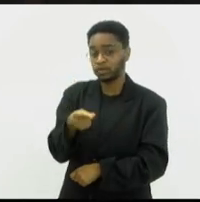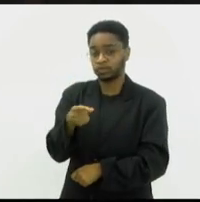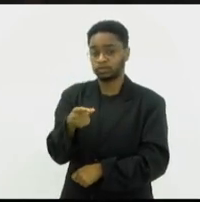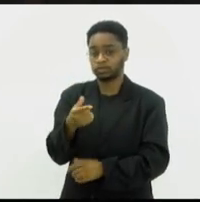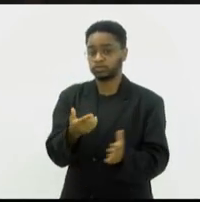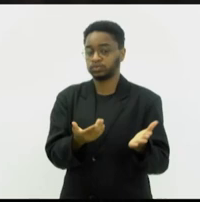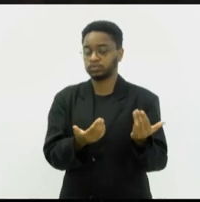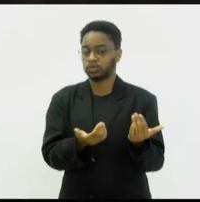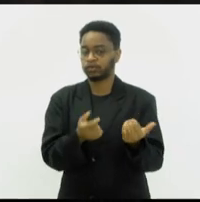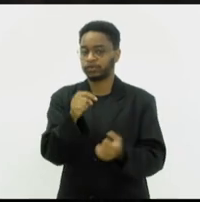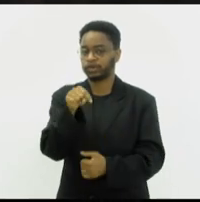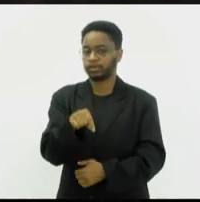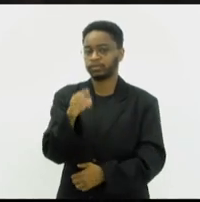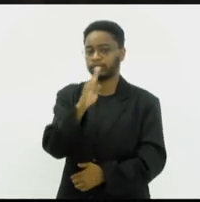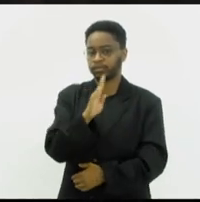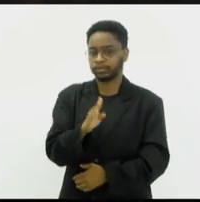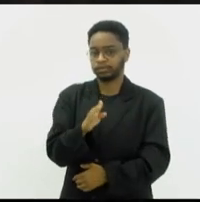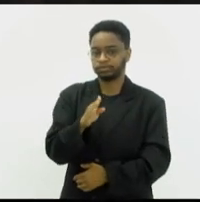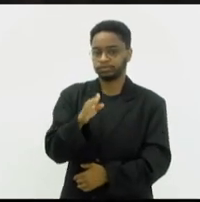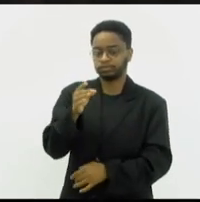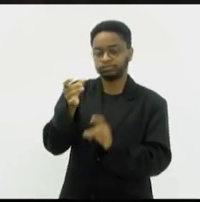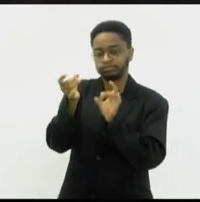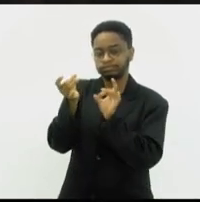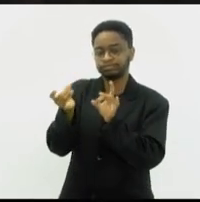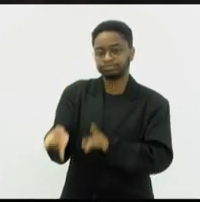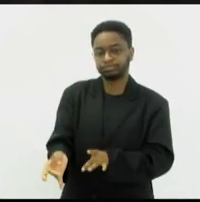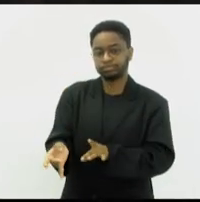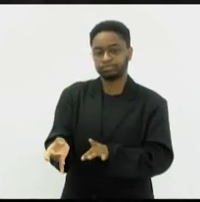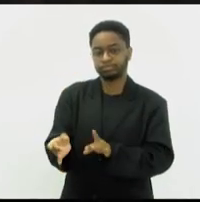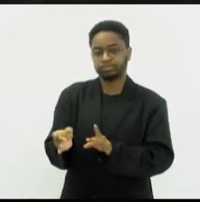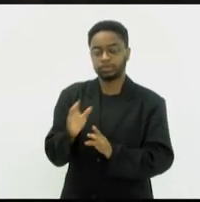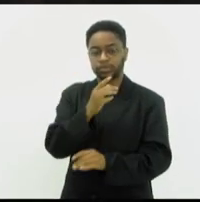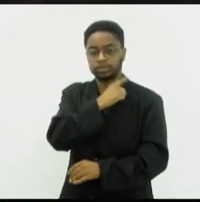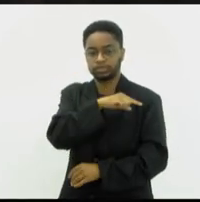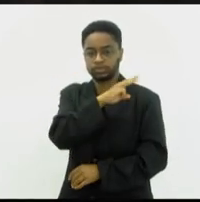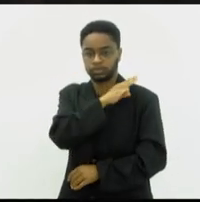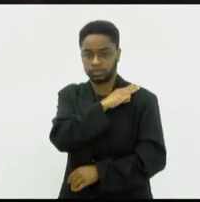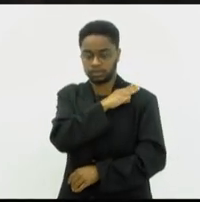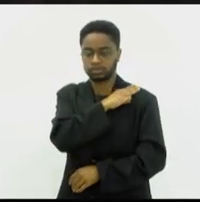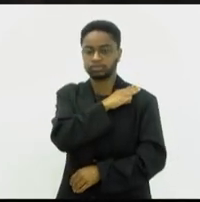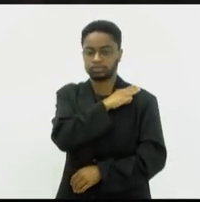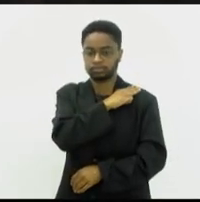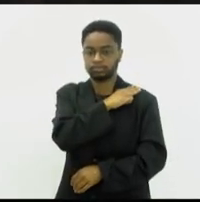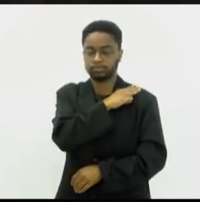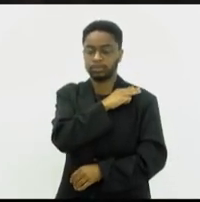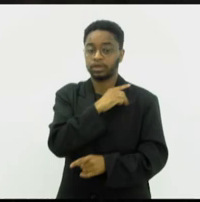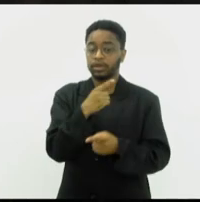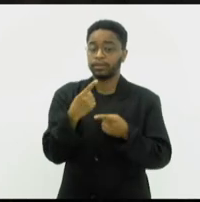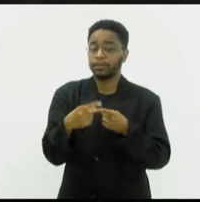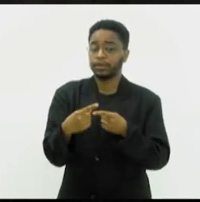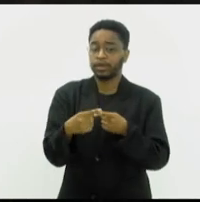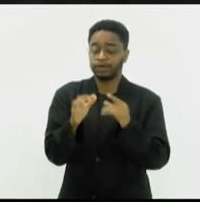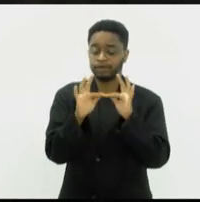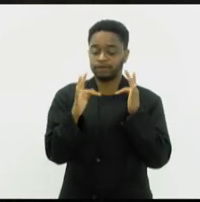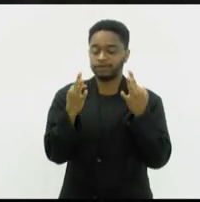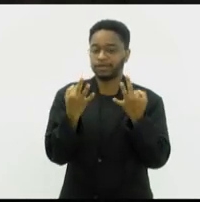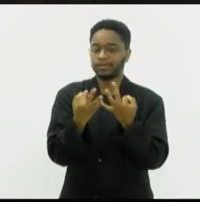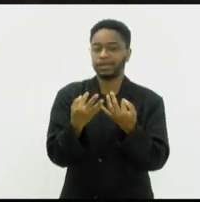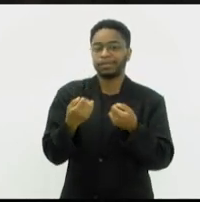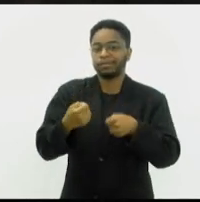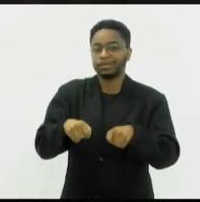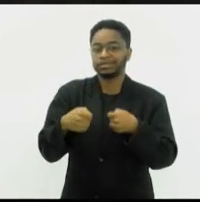tinham abandonado o ensino médio porque as famílias precisavam